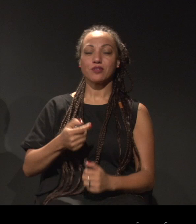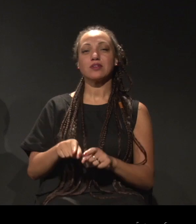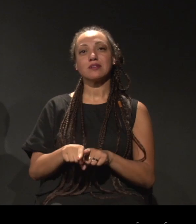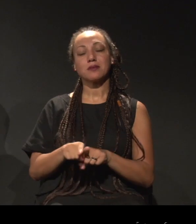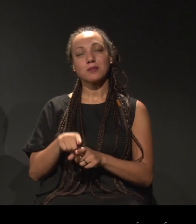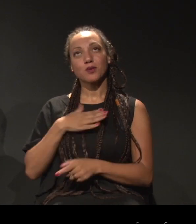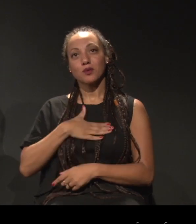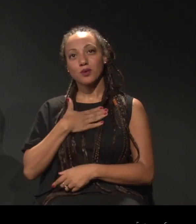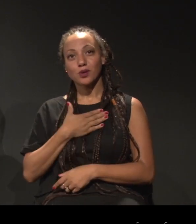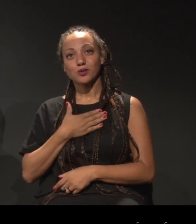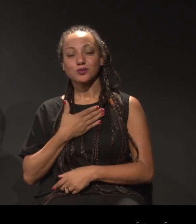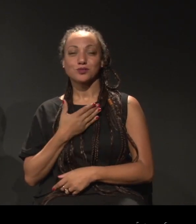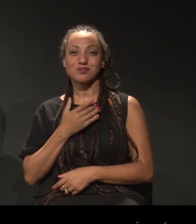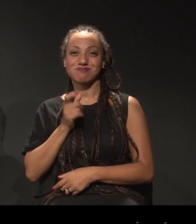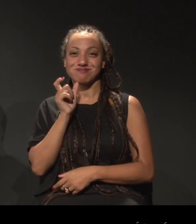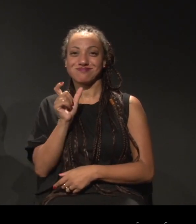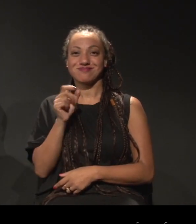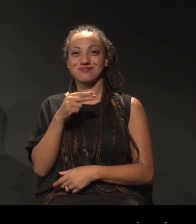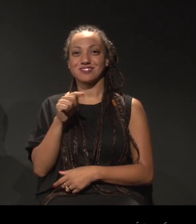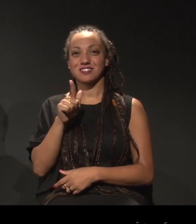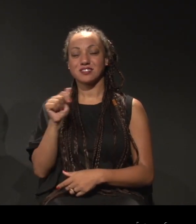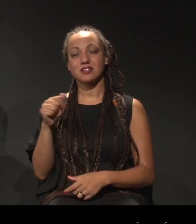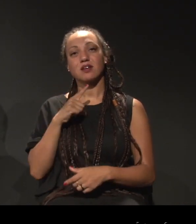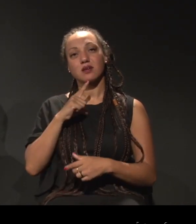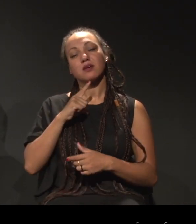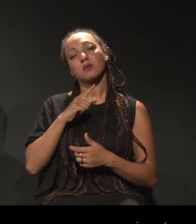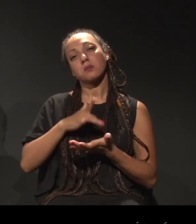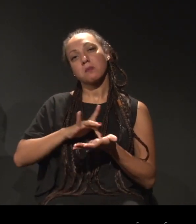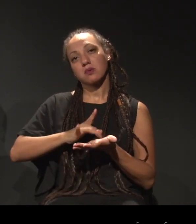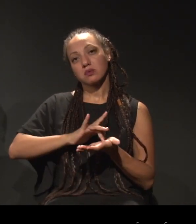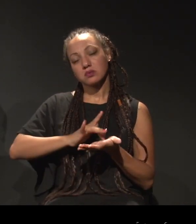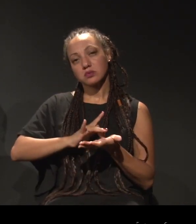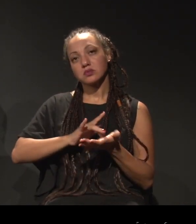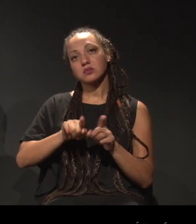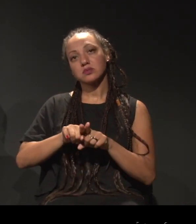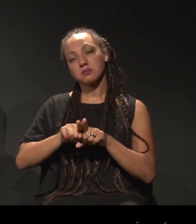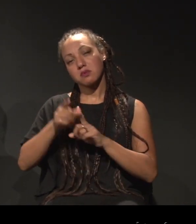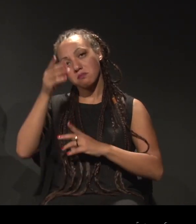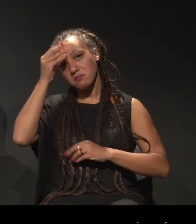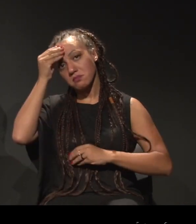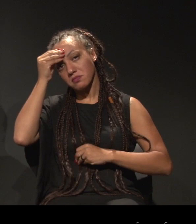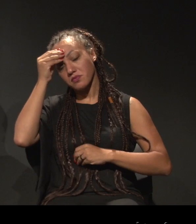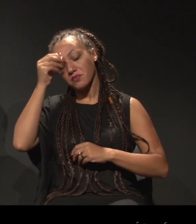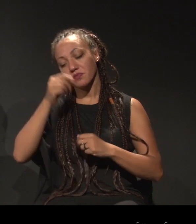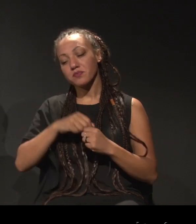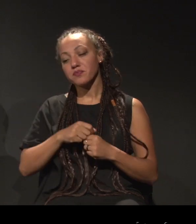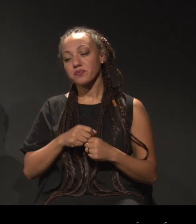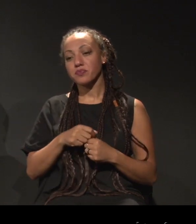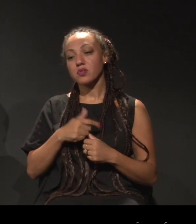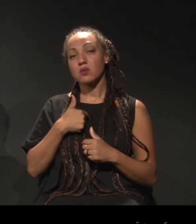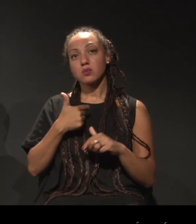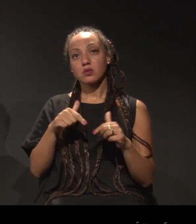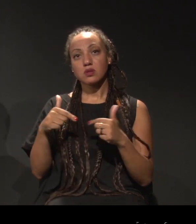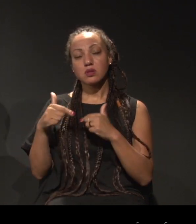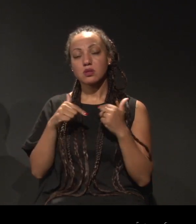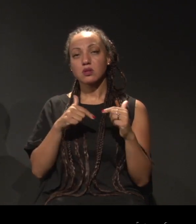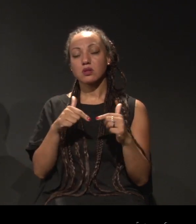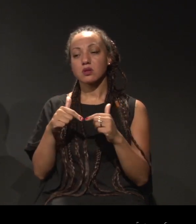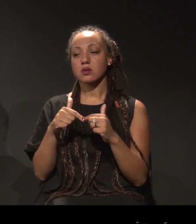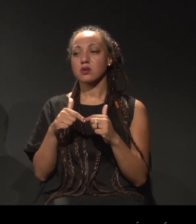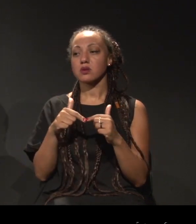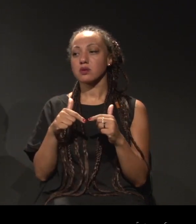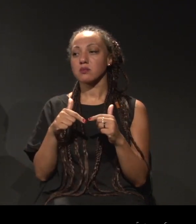eu gosto muito. E eu sou bailarina e performer. E eu trabalho... A última